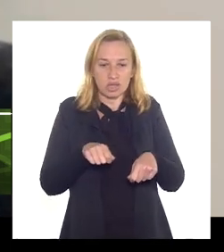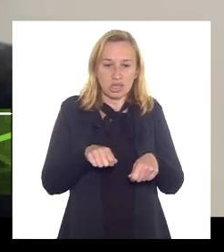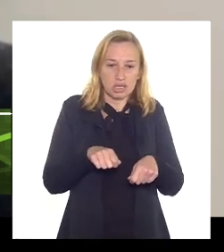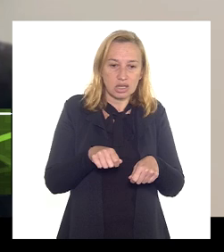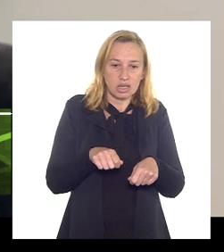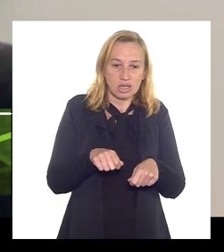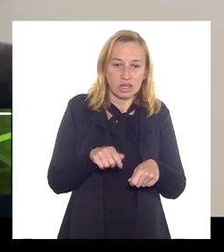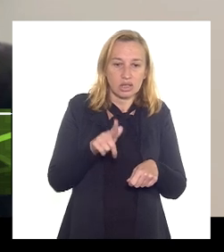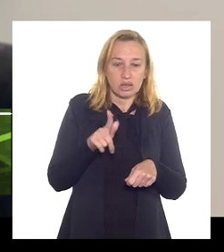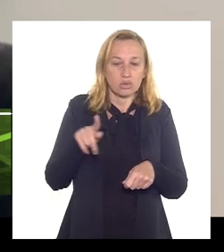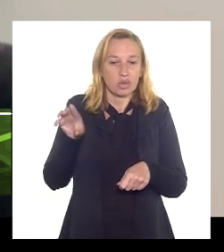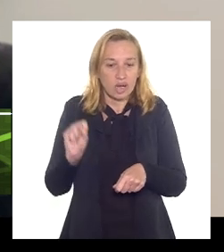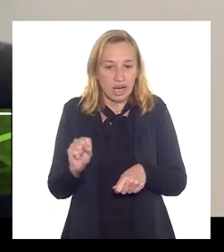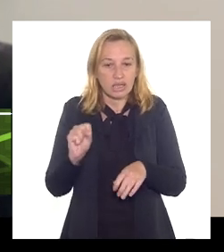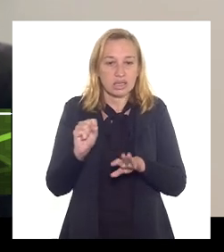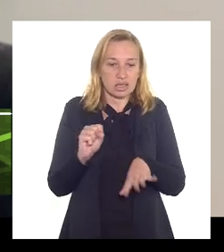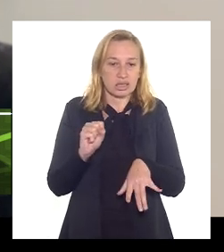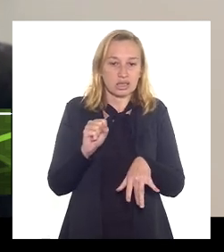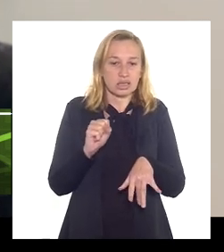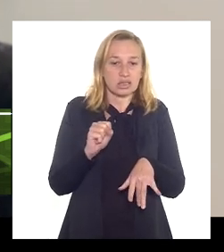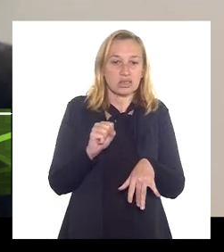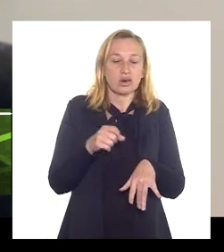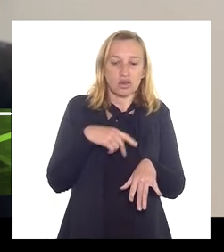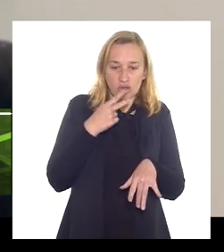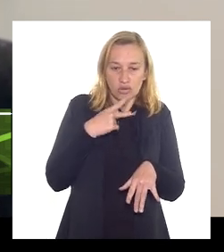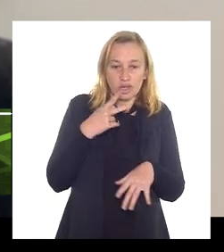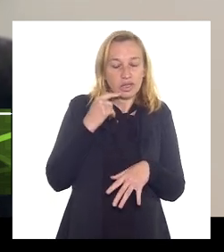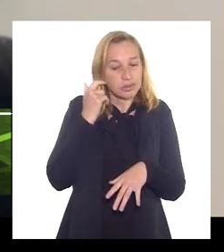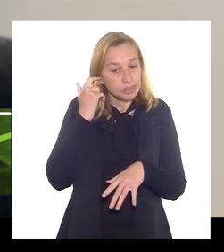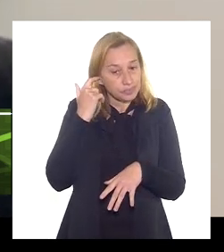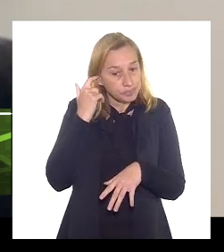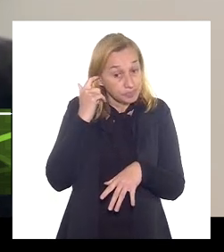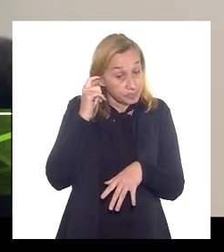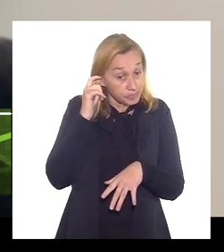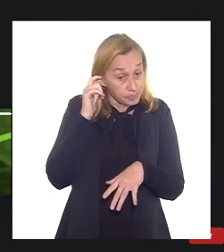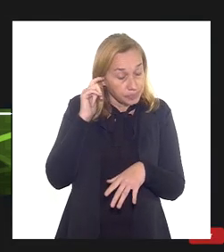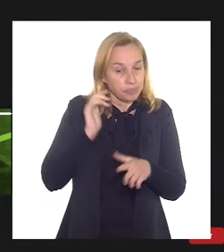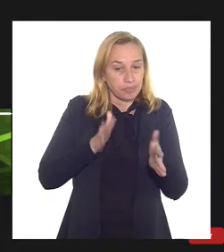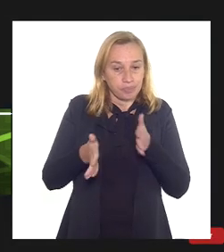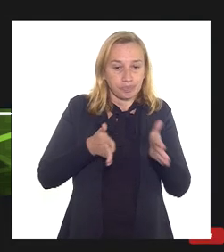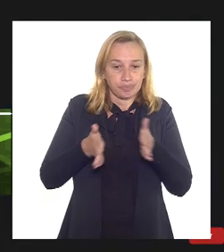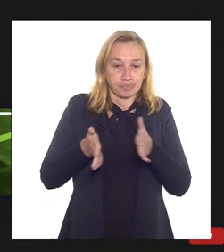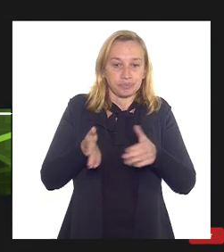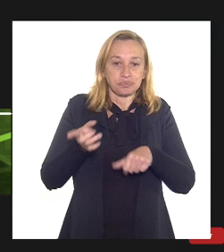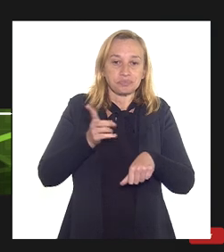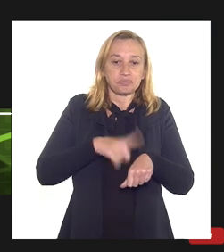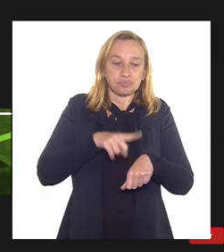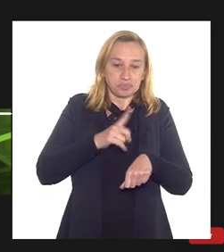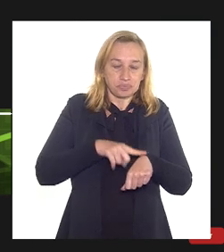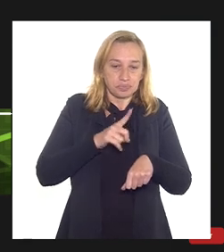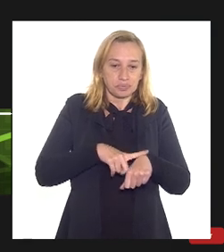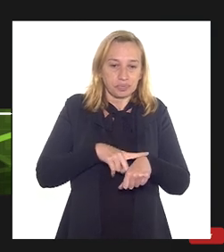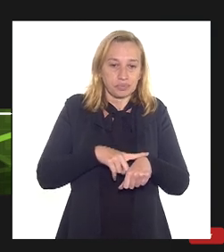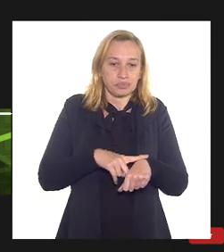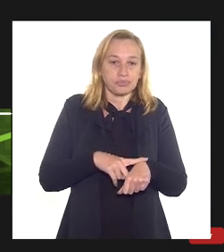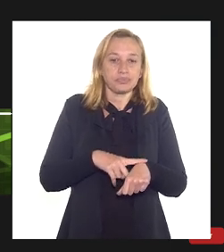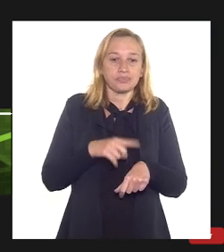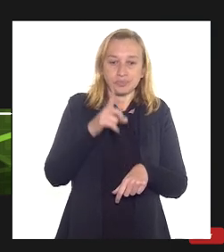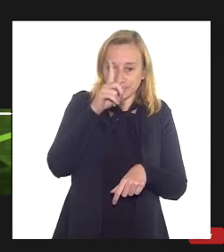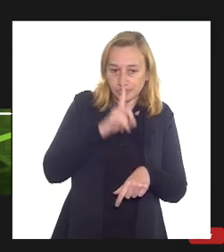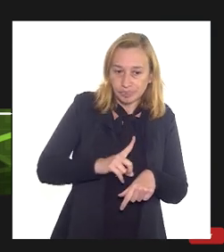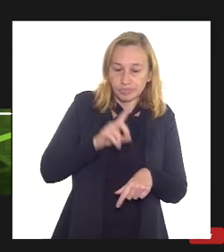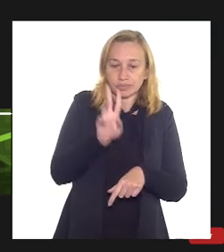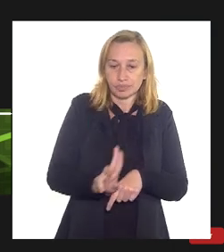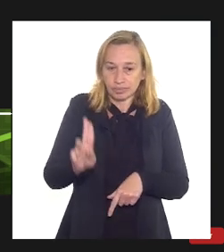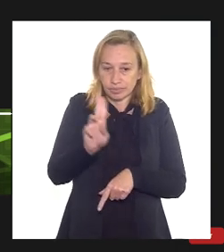planta no ano que vem, como eu falei, e o seu comissionamento por um período provisório e esse duto ilustrado de forma amarela ele vai ser